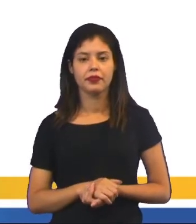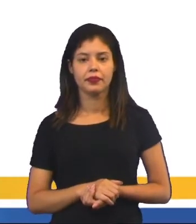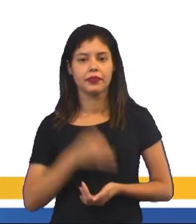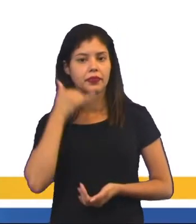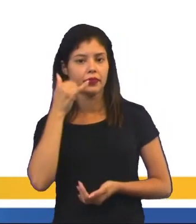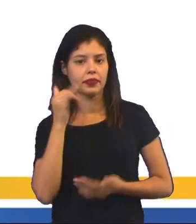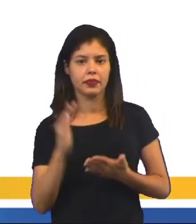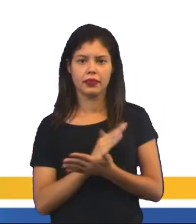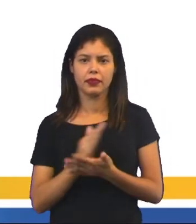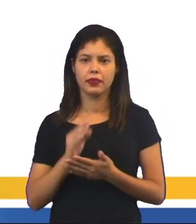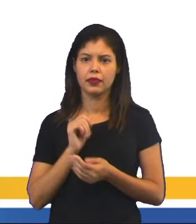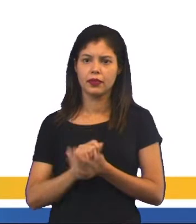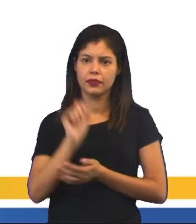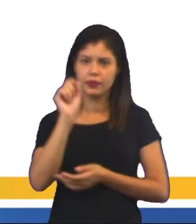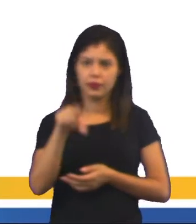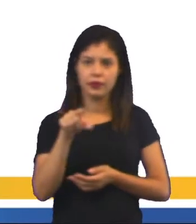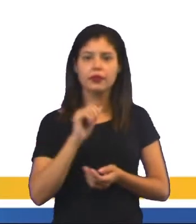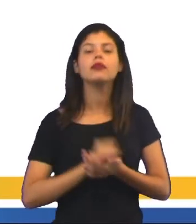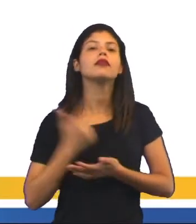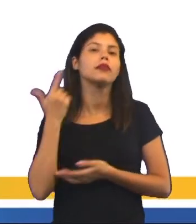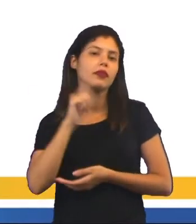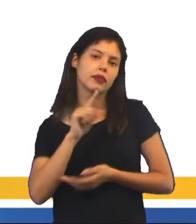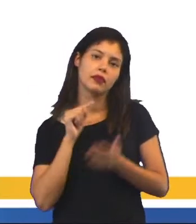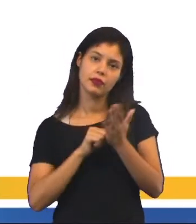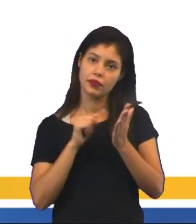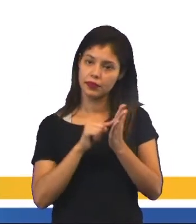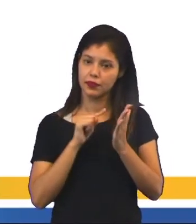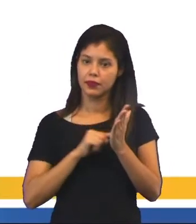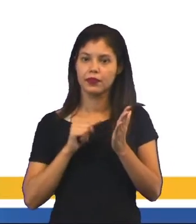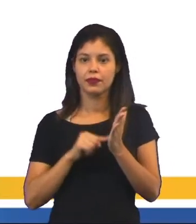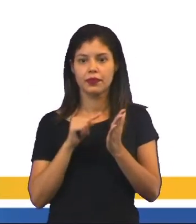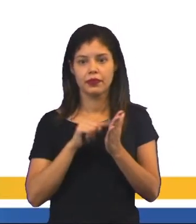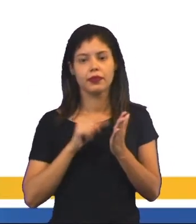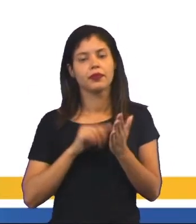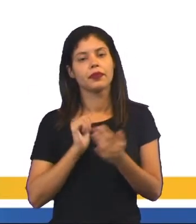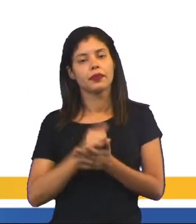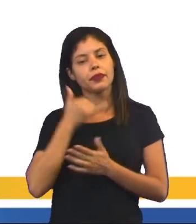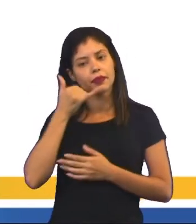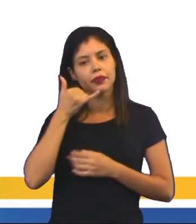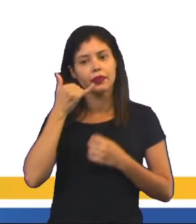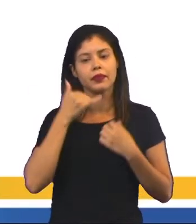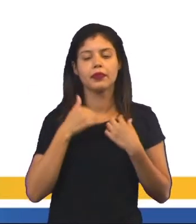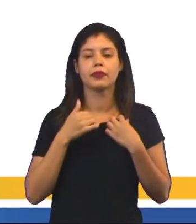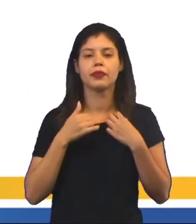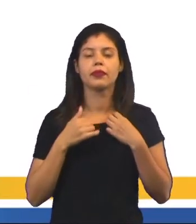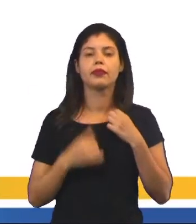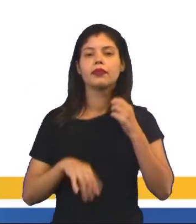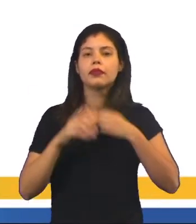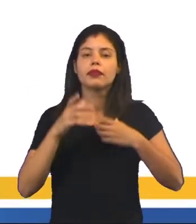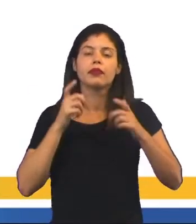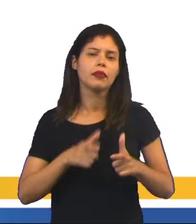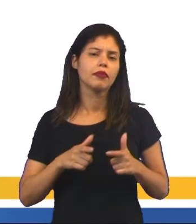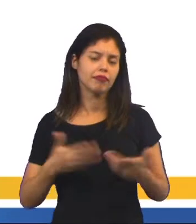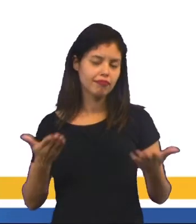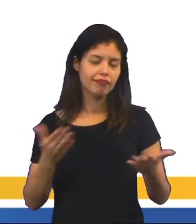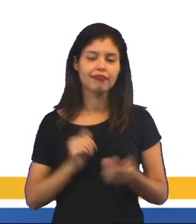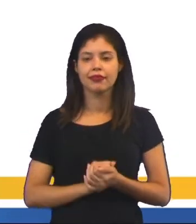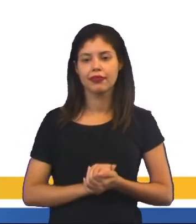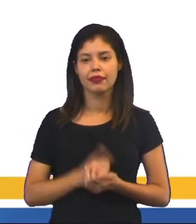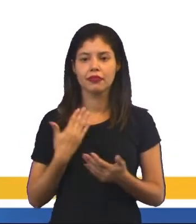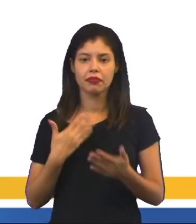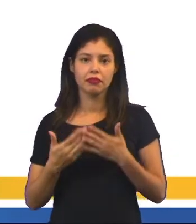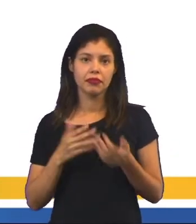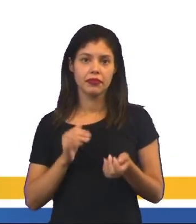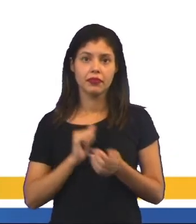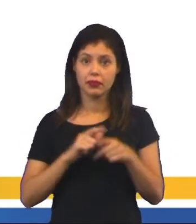ligar para alguém, colocar uma ficha e conseguir discar e fazer uma ligação, dependendo para onde quisesse, não verdade? Claro,